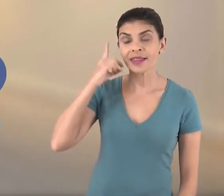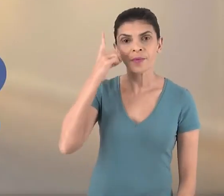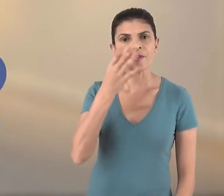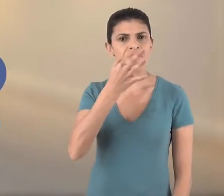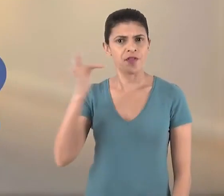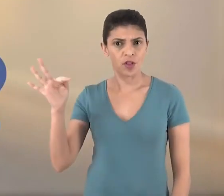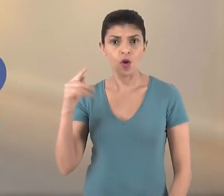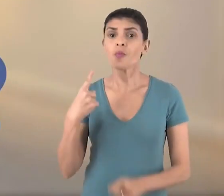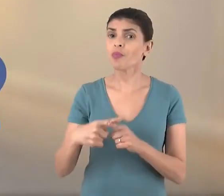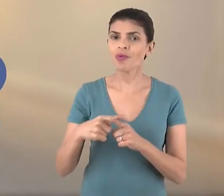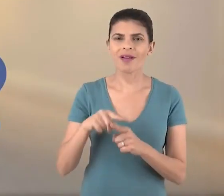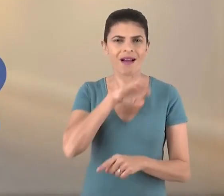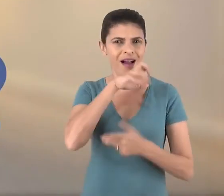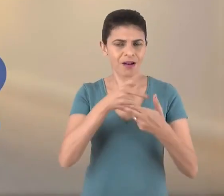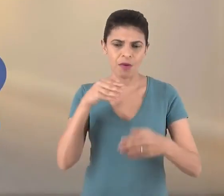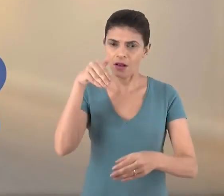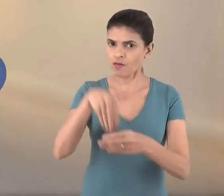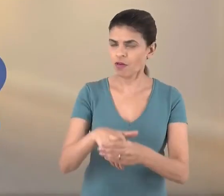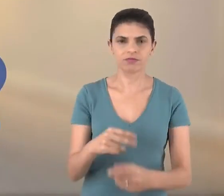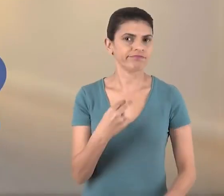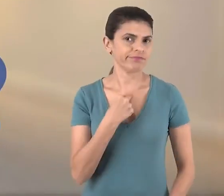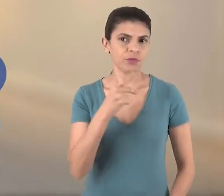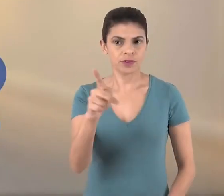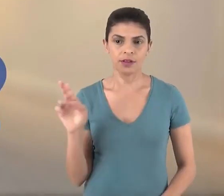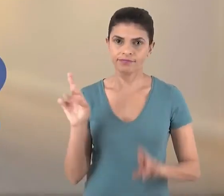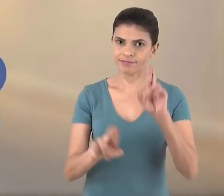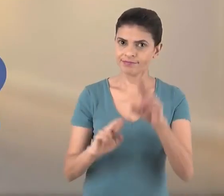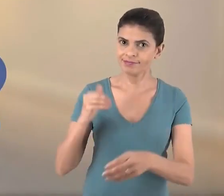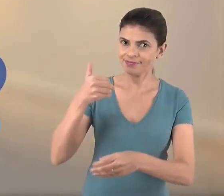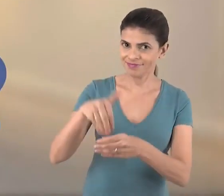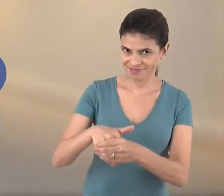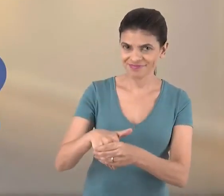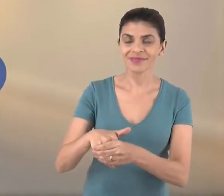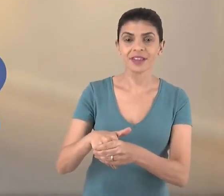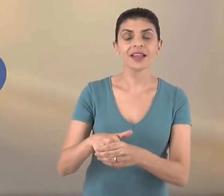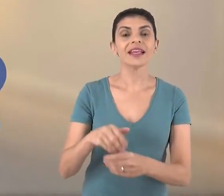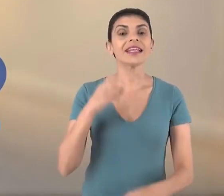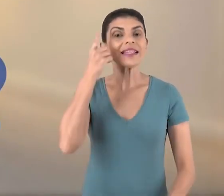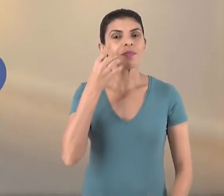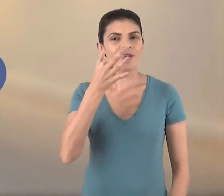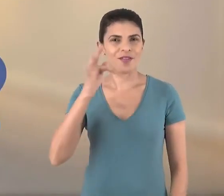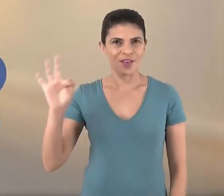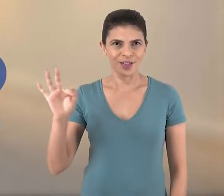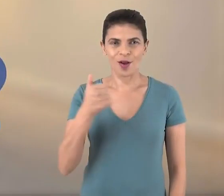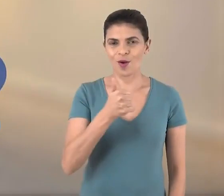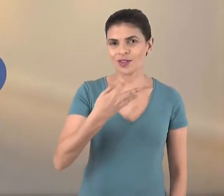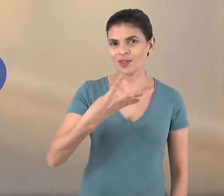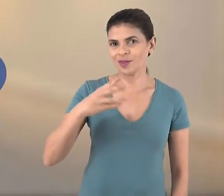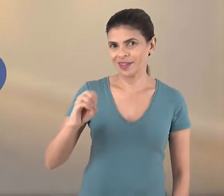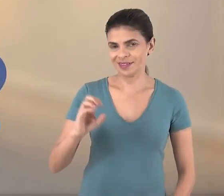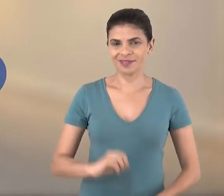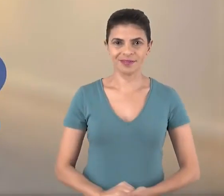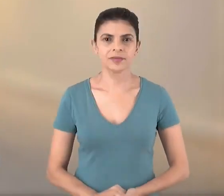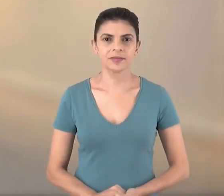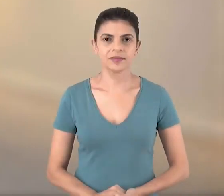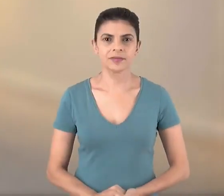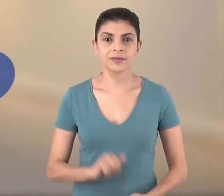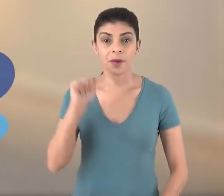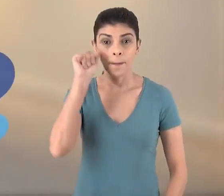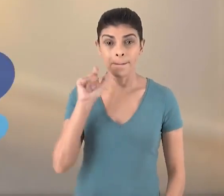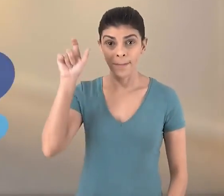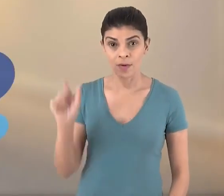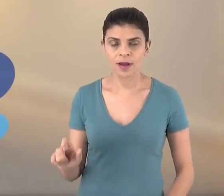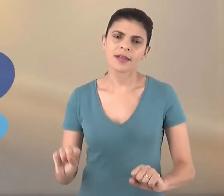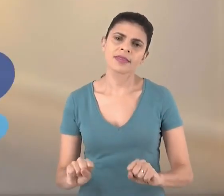Eles não votam, mas você pode votar por eles. Para deputada federal, Carol Midori, 1140. Vou